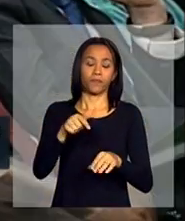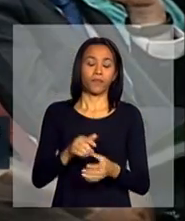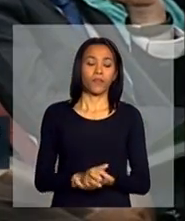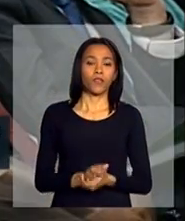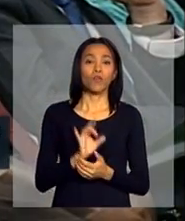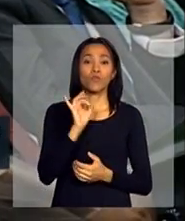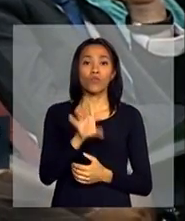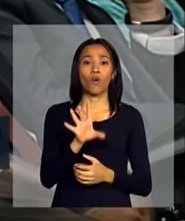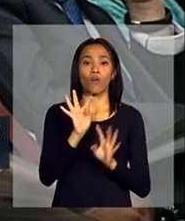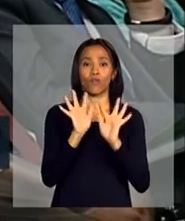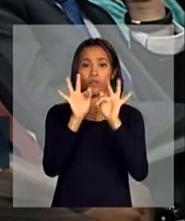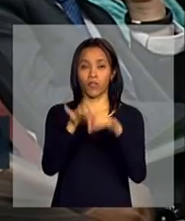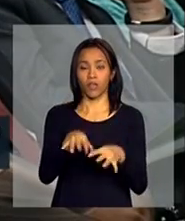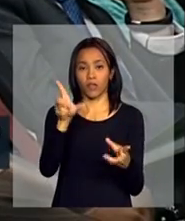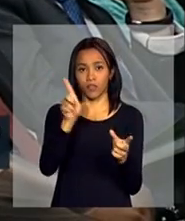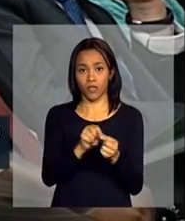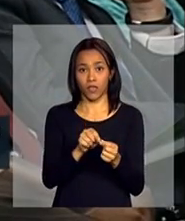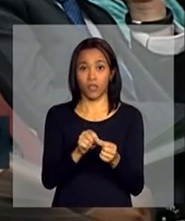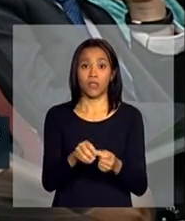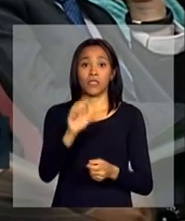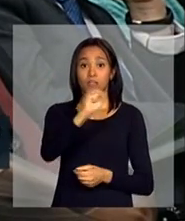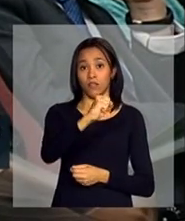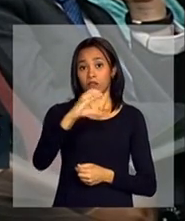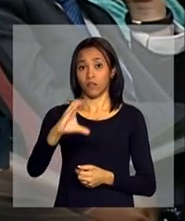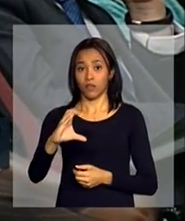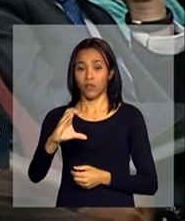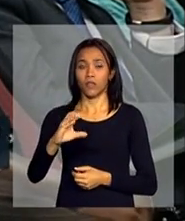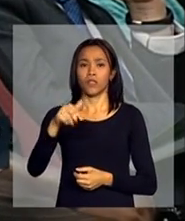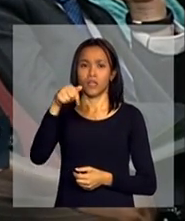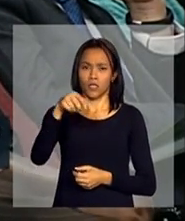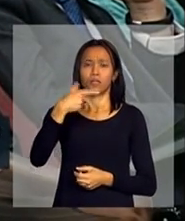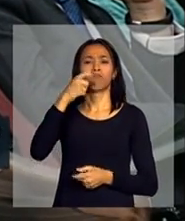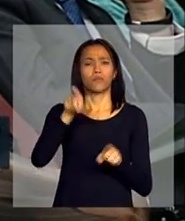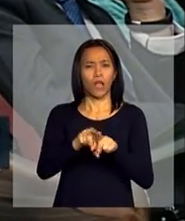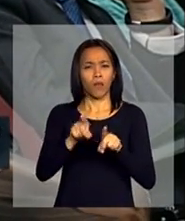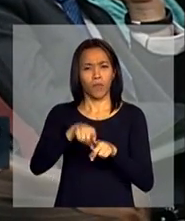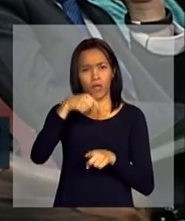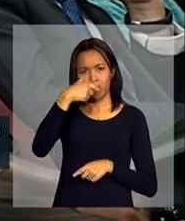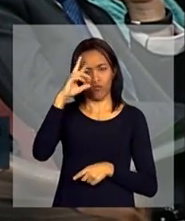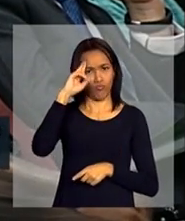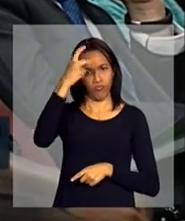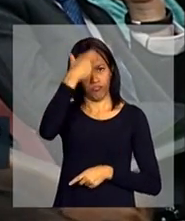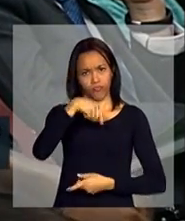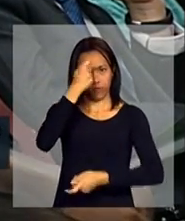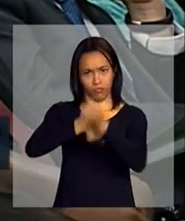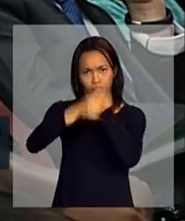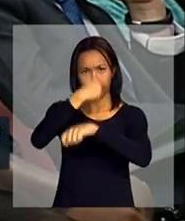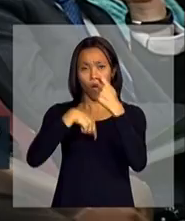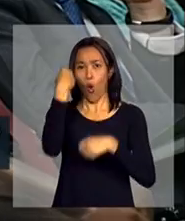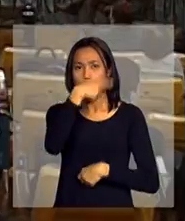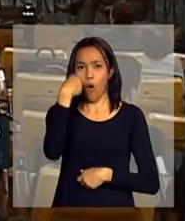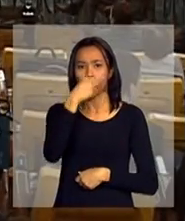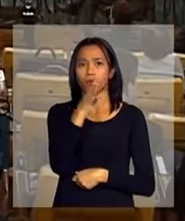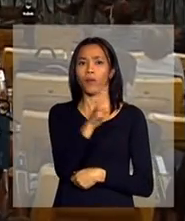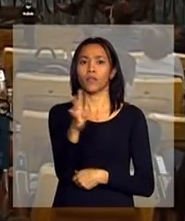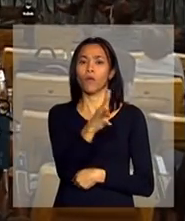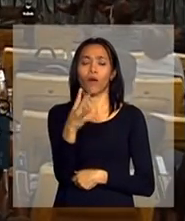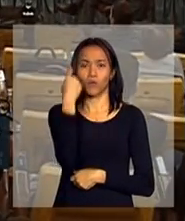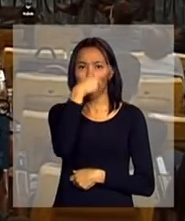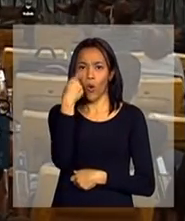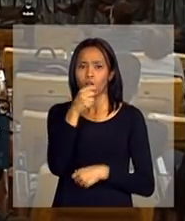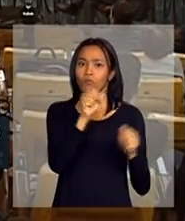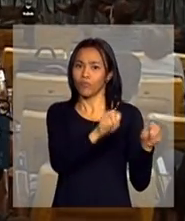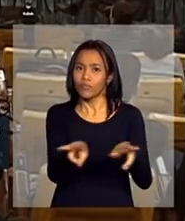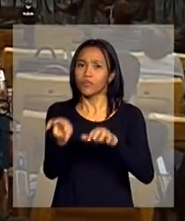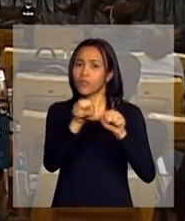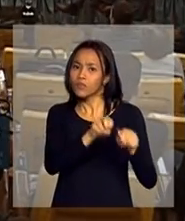para terminar aqui, Santa Catarina, onde os empreendedores trabalham mais horas, 44 horas por semana, e a